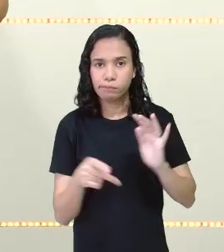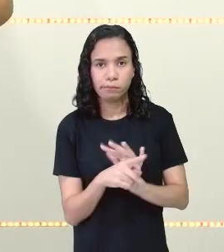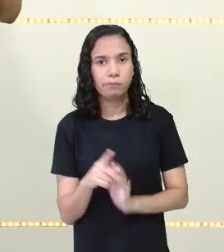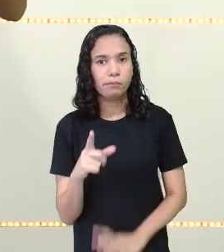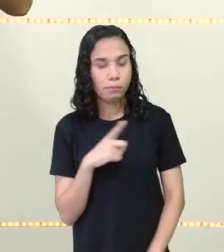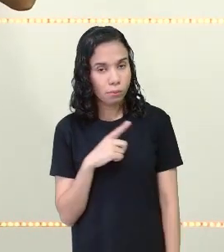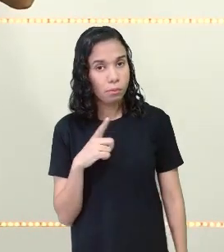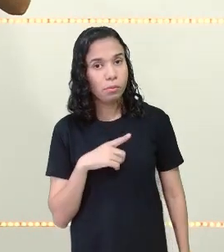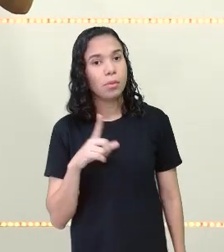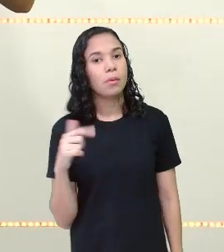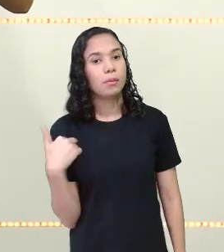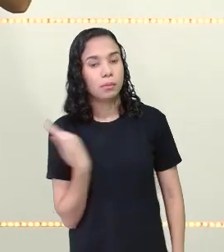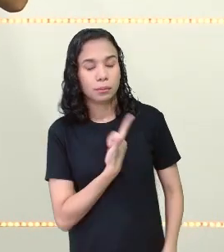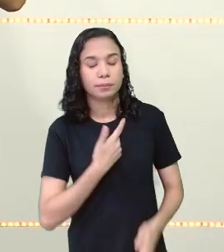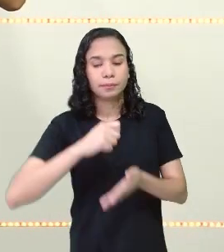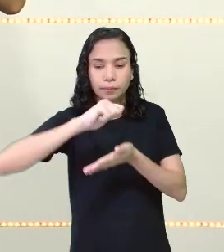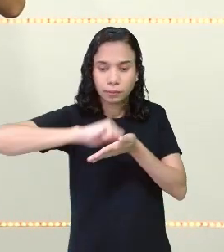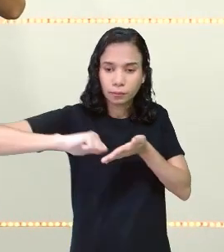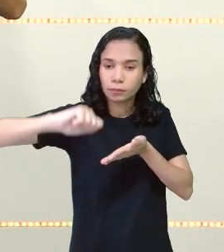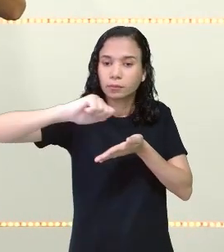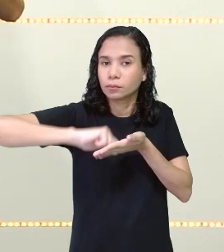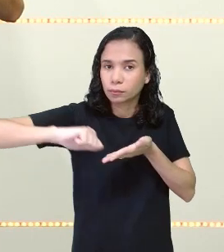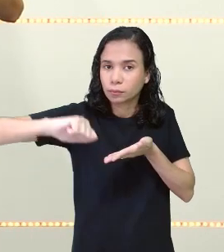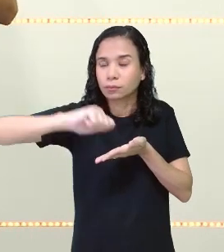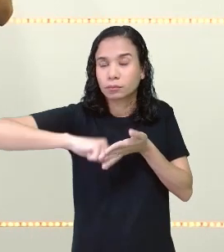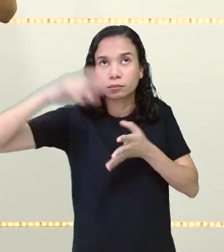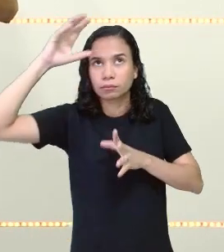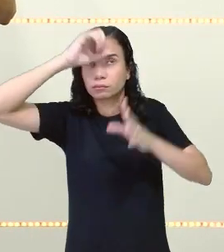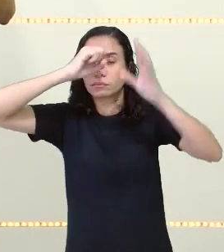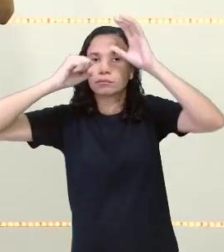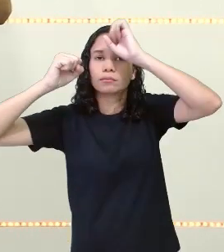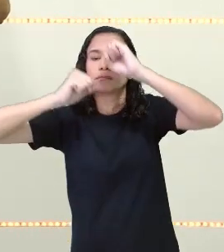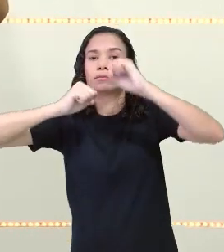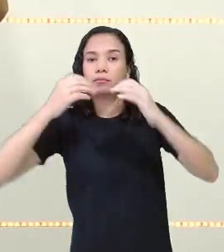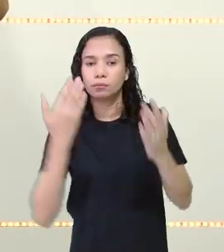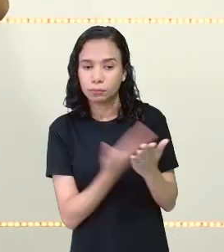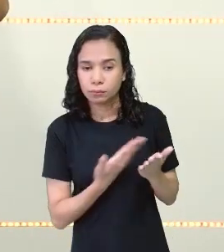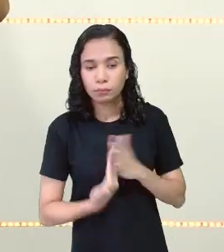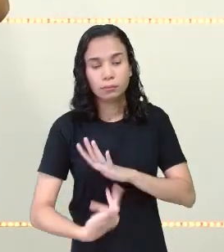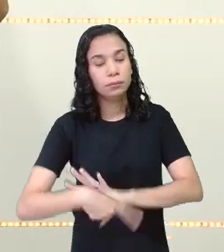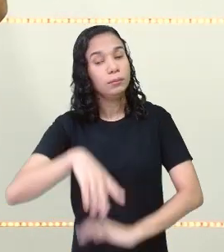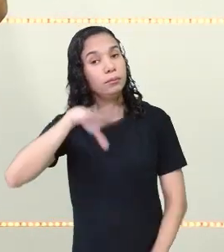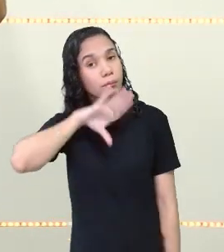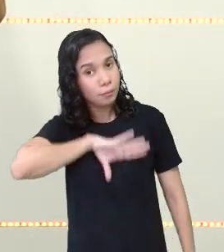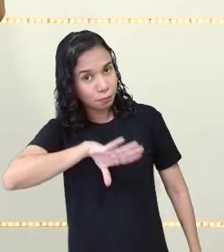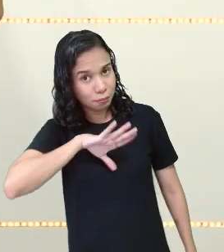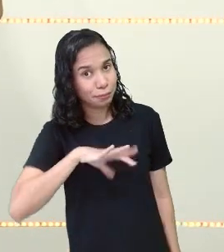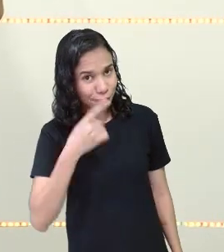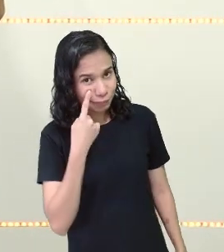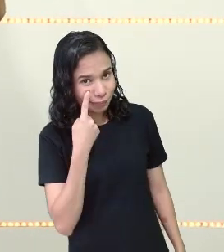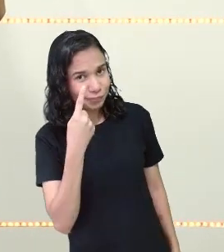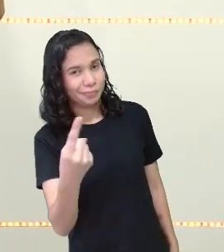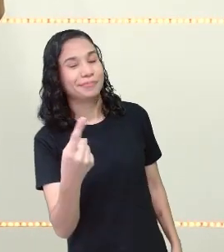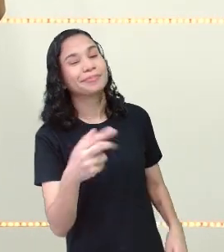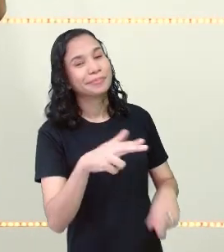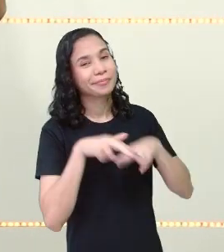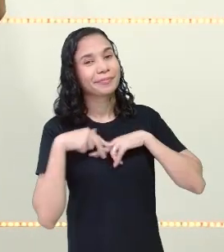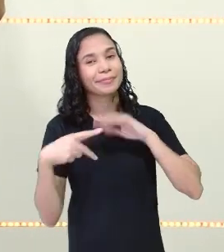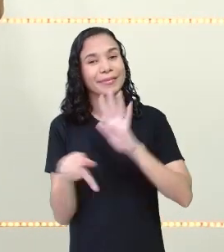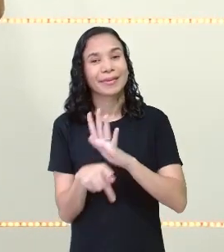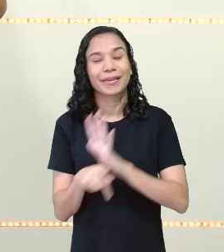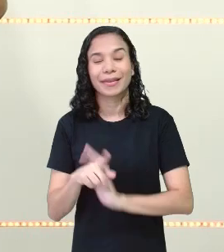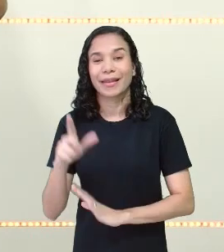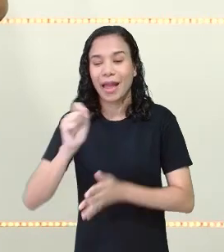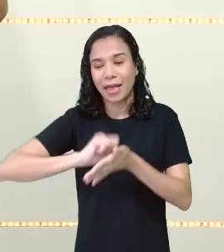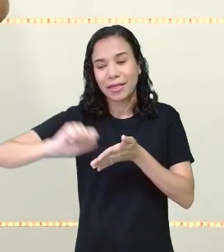padrão. Que aquela escrita, tá? Que nós aprendemos na aula de português. Não é assim? Aquela escrita